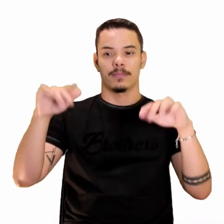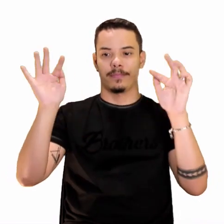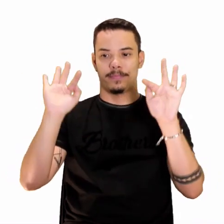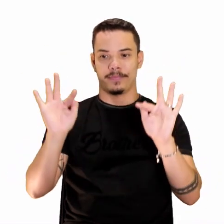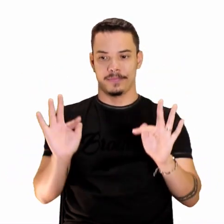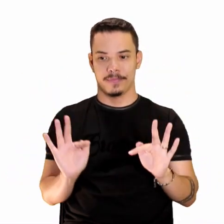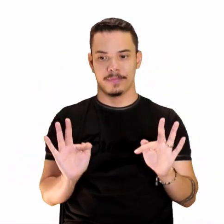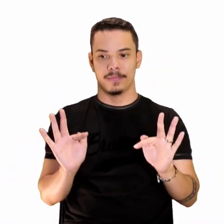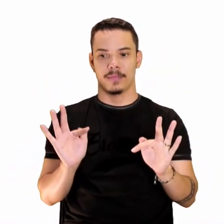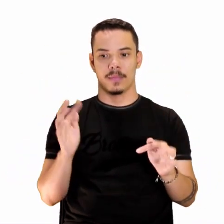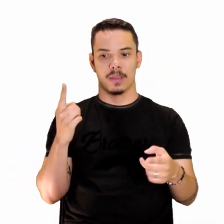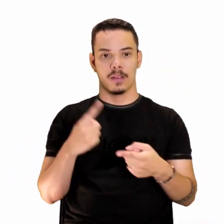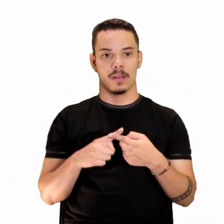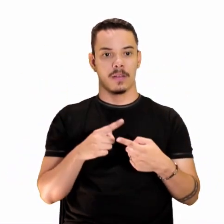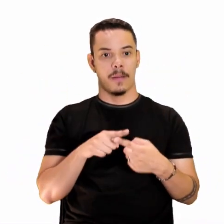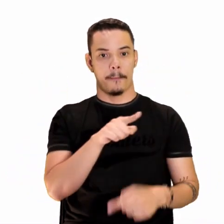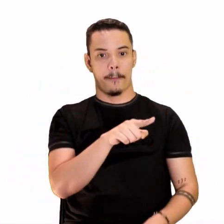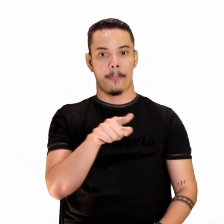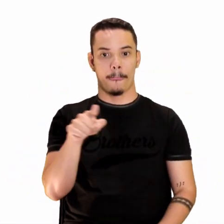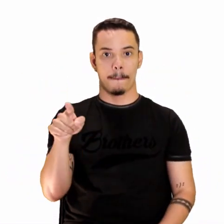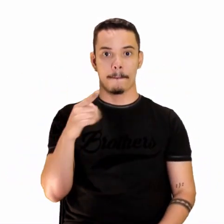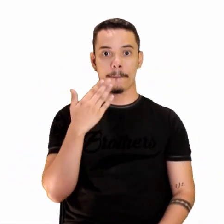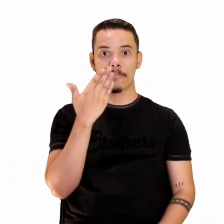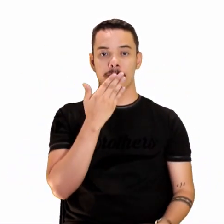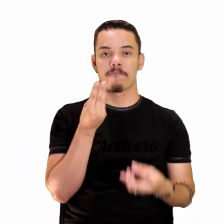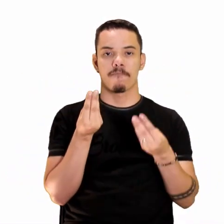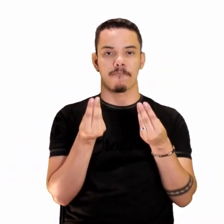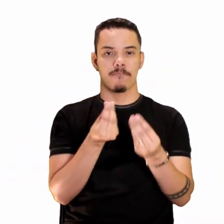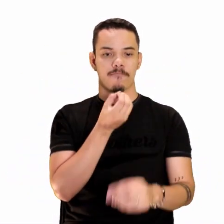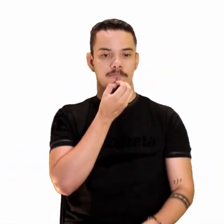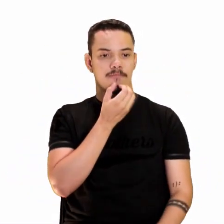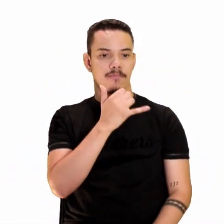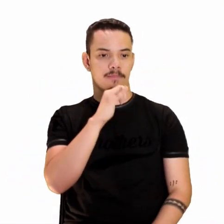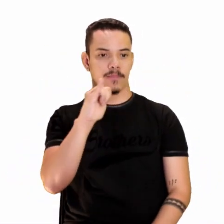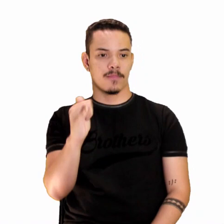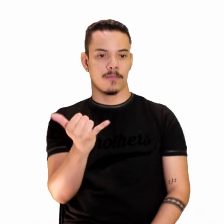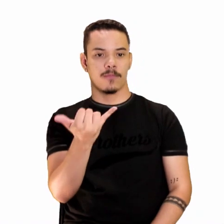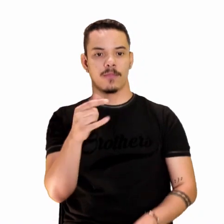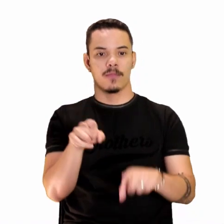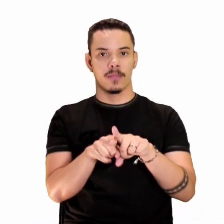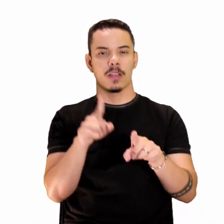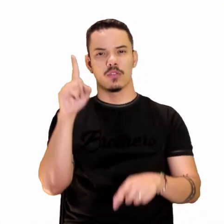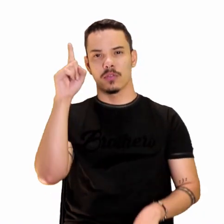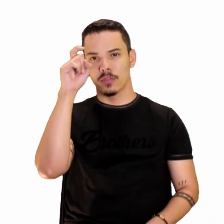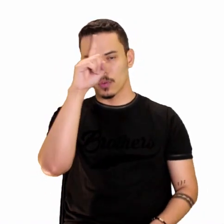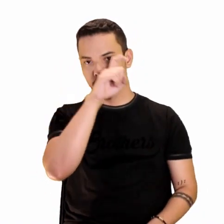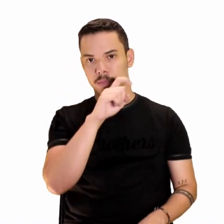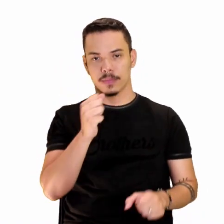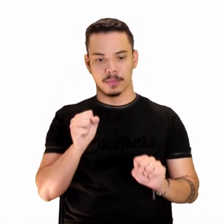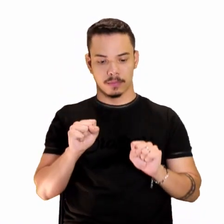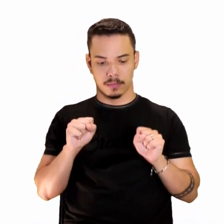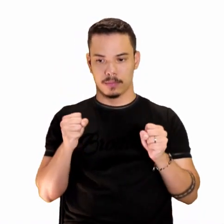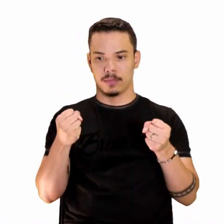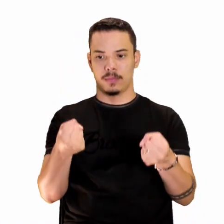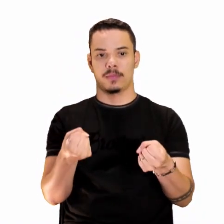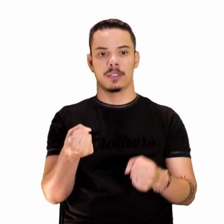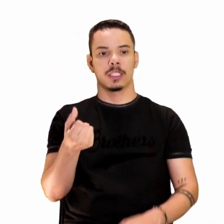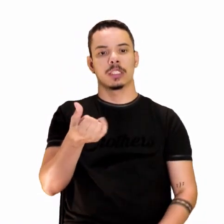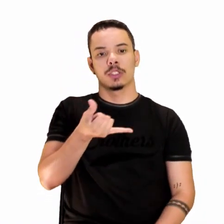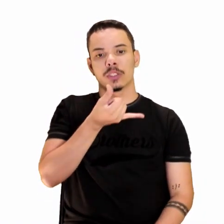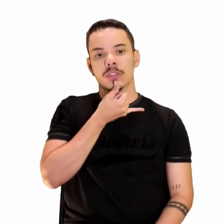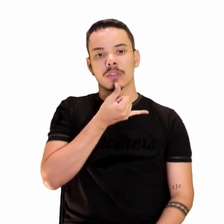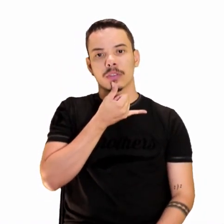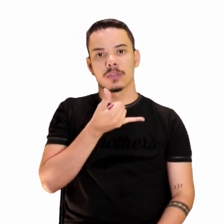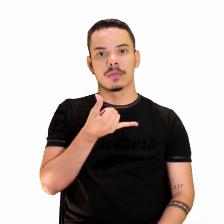bastante para fazê-la doce, dificuldades para fazê-la forte, tristeza para